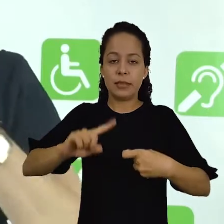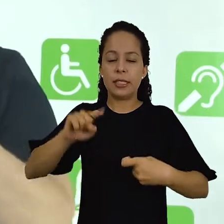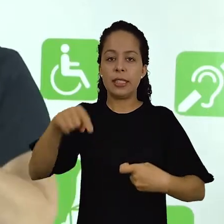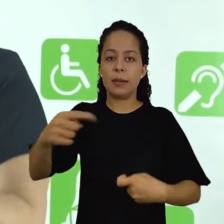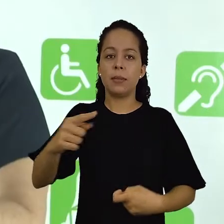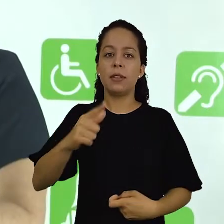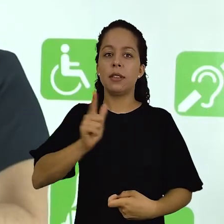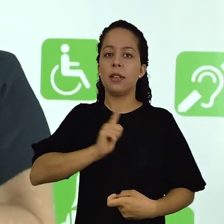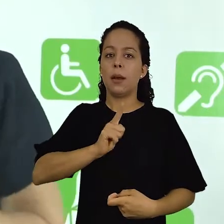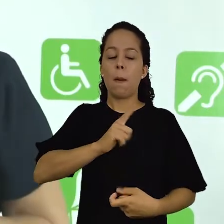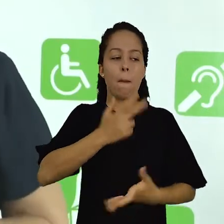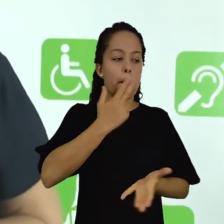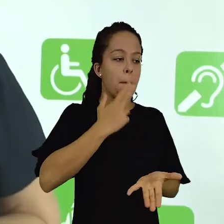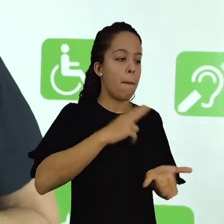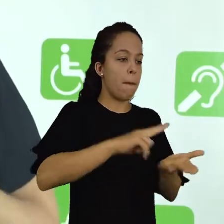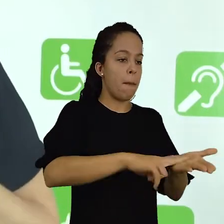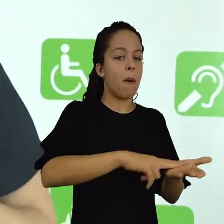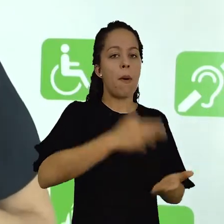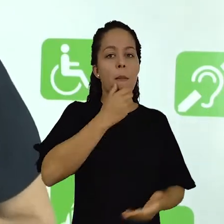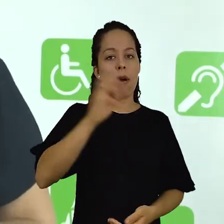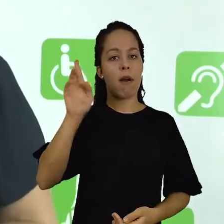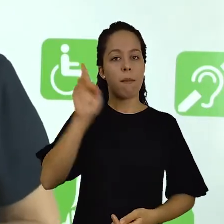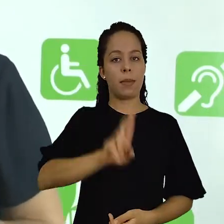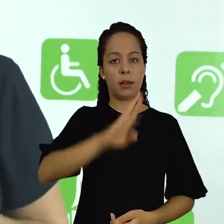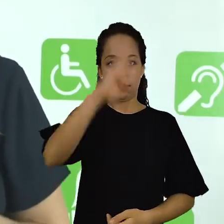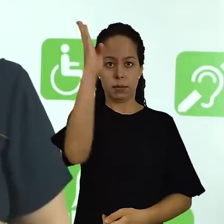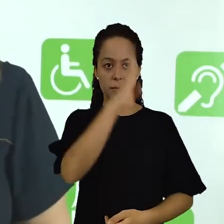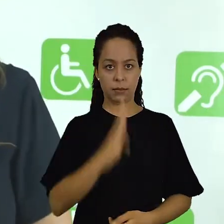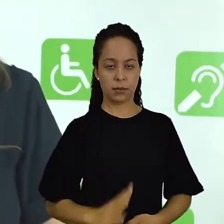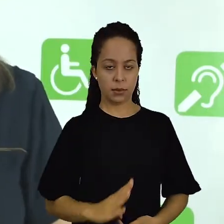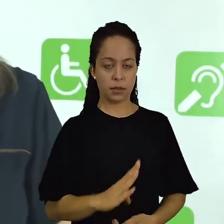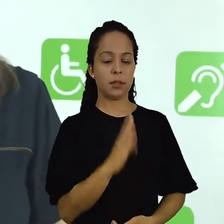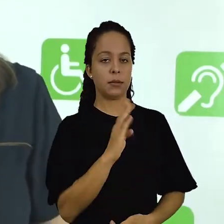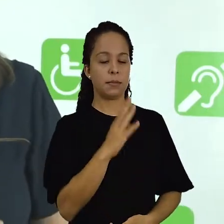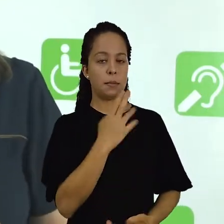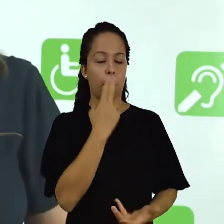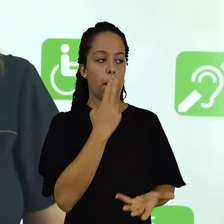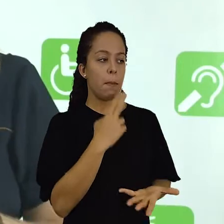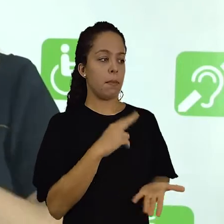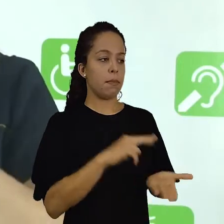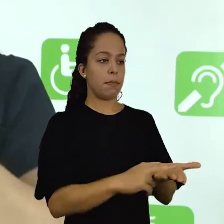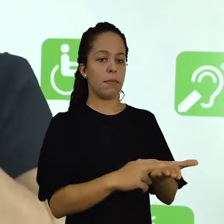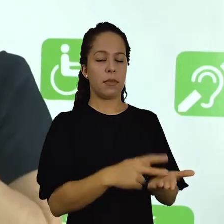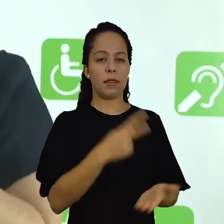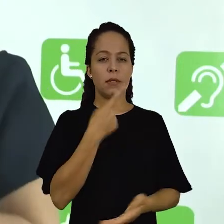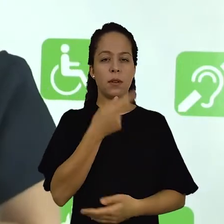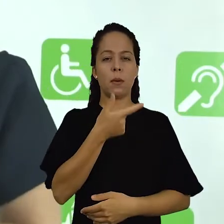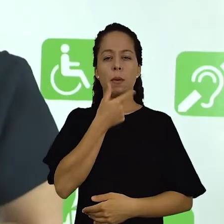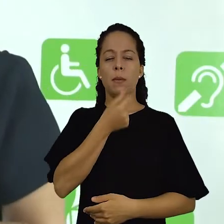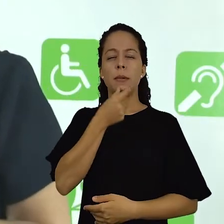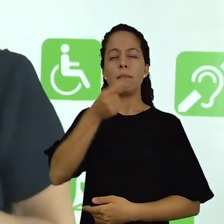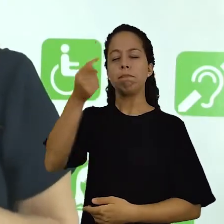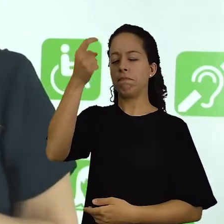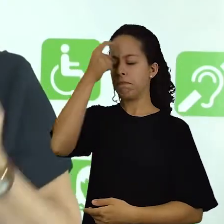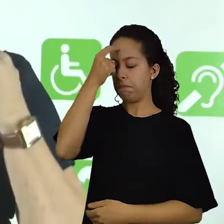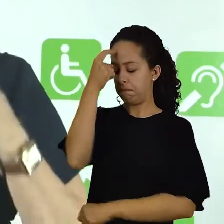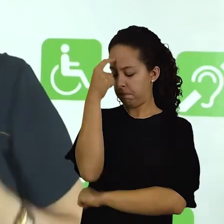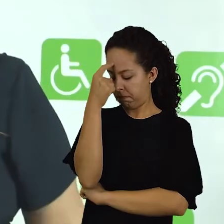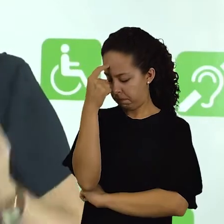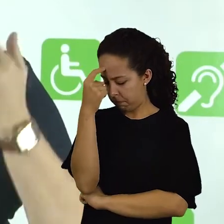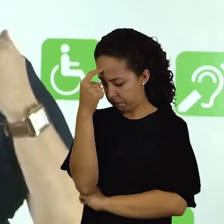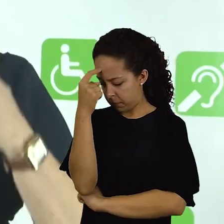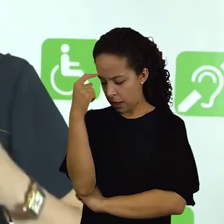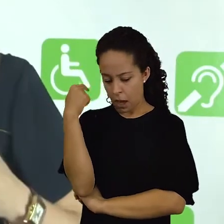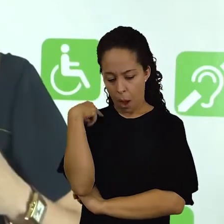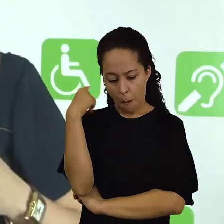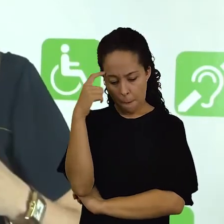de combate, ele escreveu uma carta ao embaixador do Brasil na Sociedade das Nações, falando